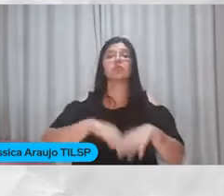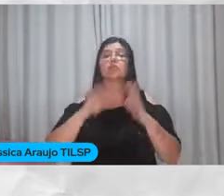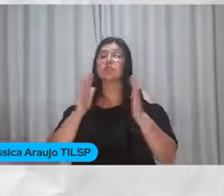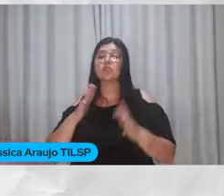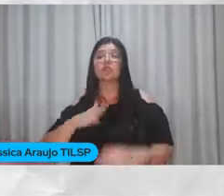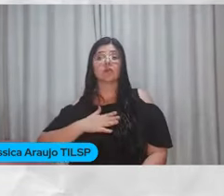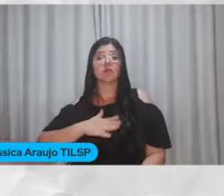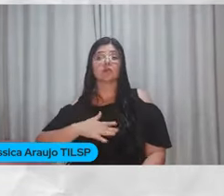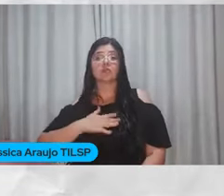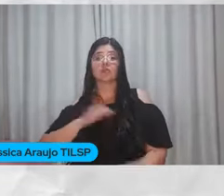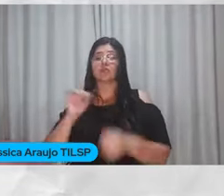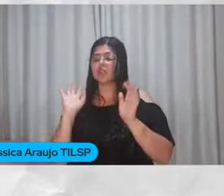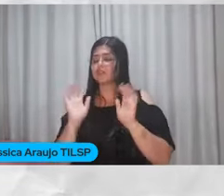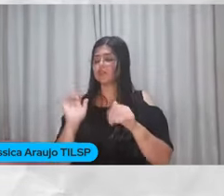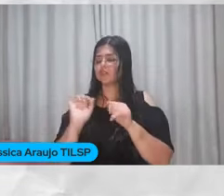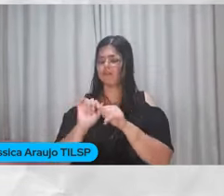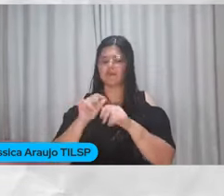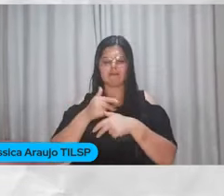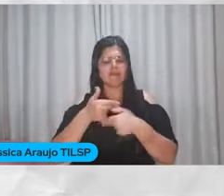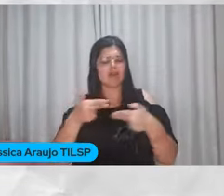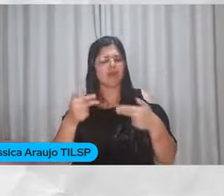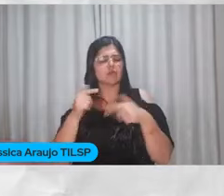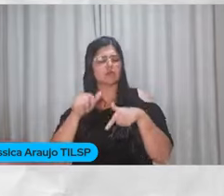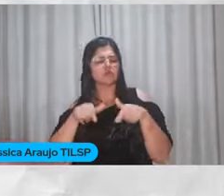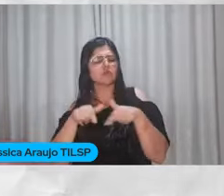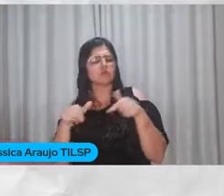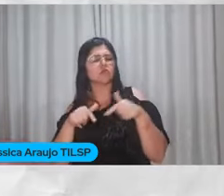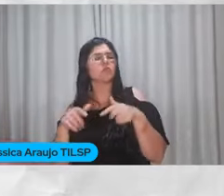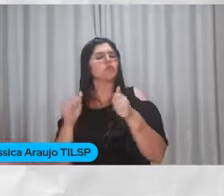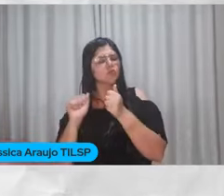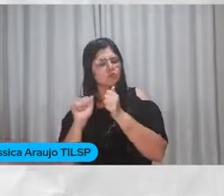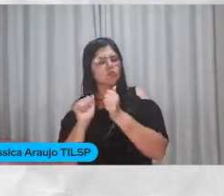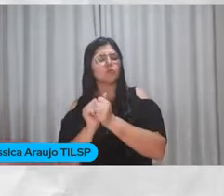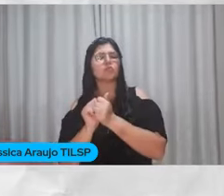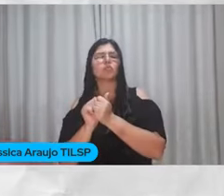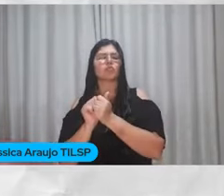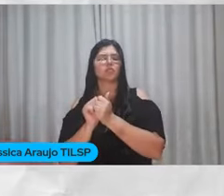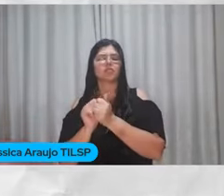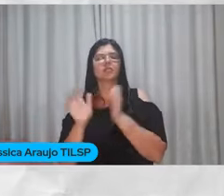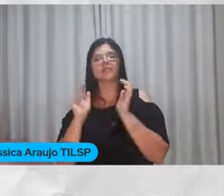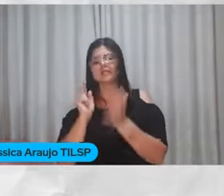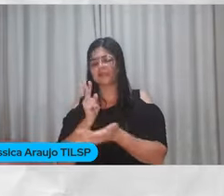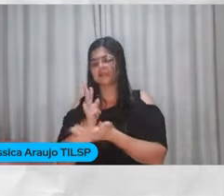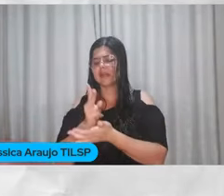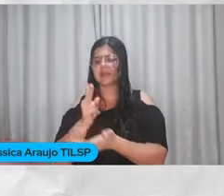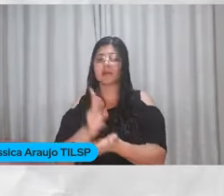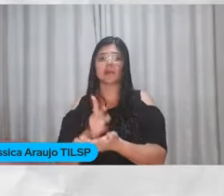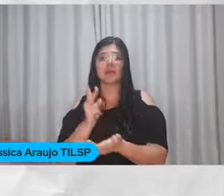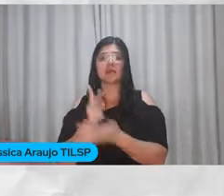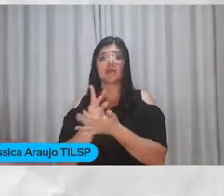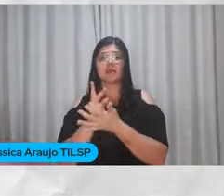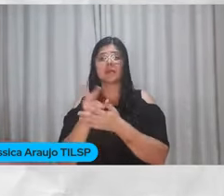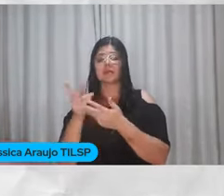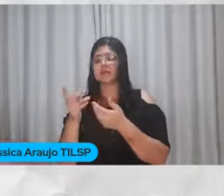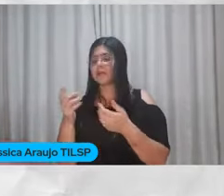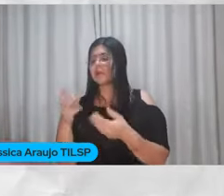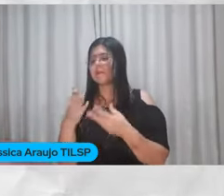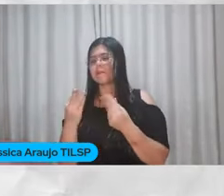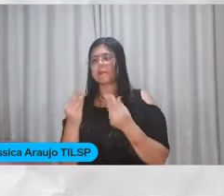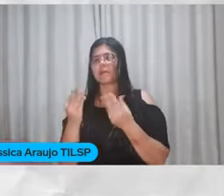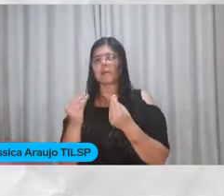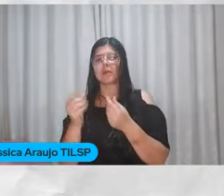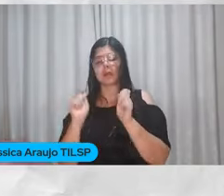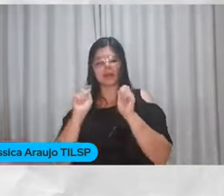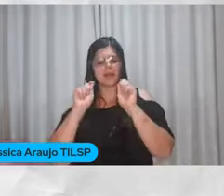a honra De realizar Vários trabalhos Em conjunto Ela que sempre Nos brinda Com muita